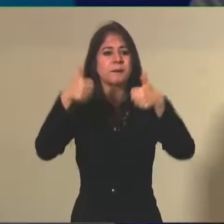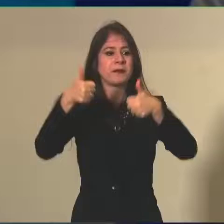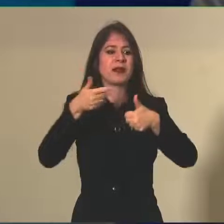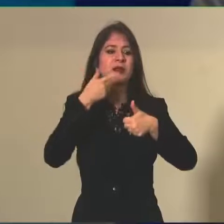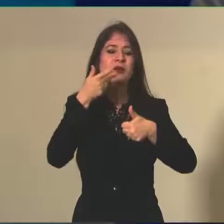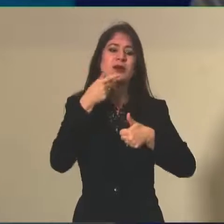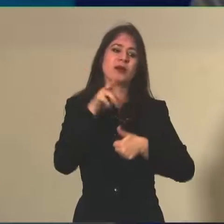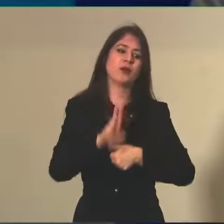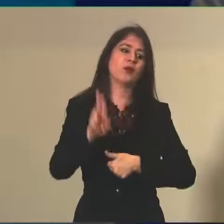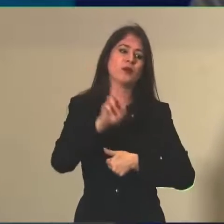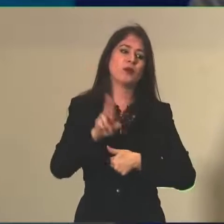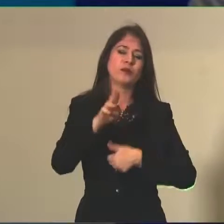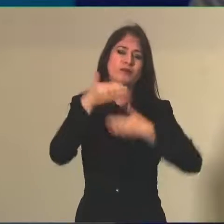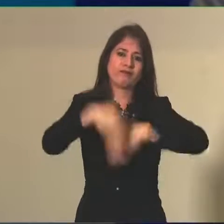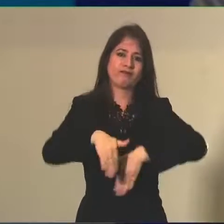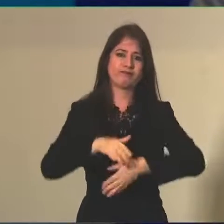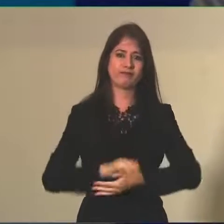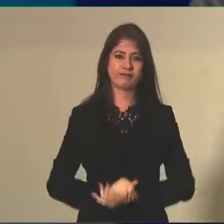aplicação do exame.